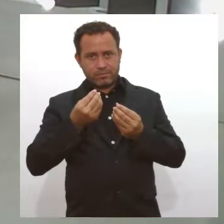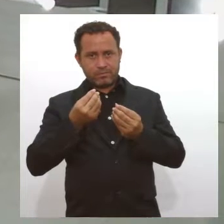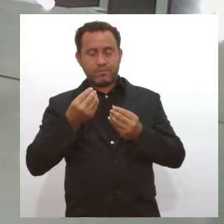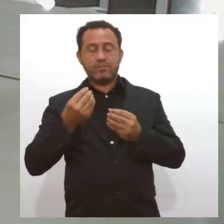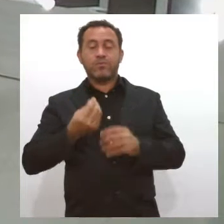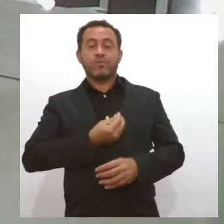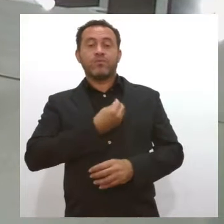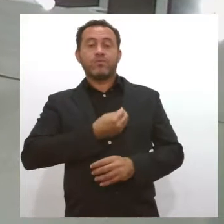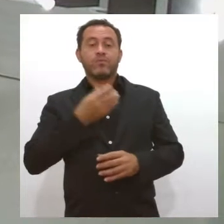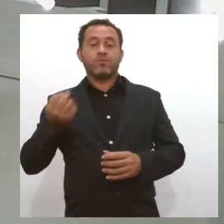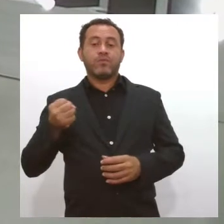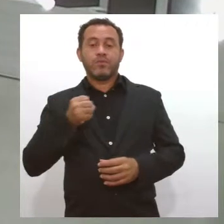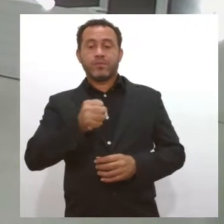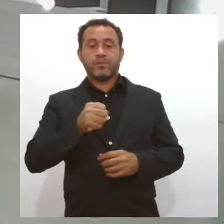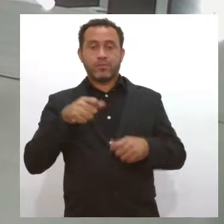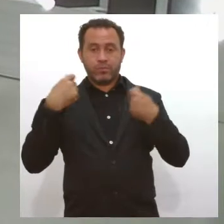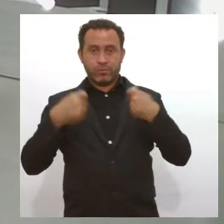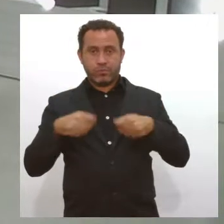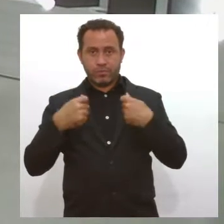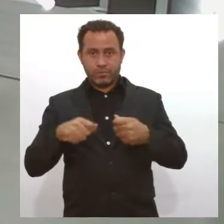até implantar o que for preciso?